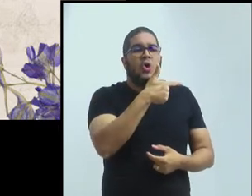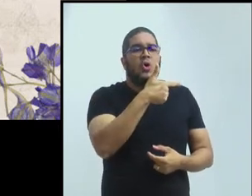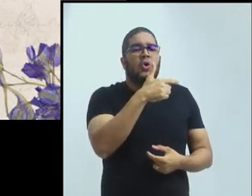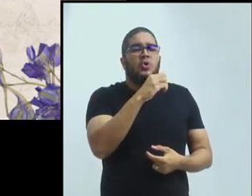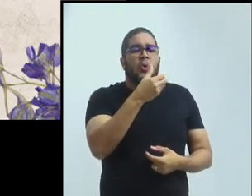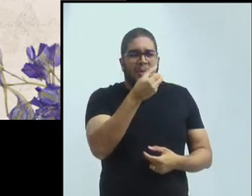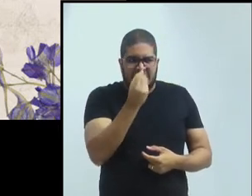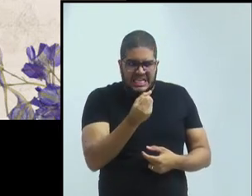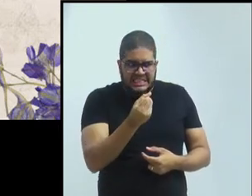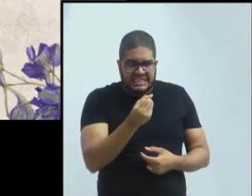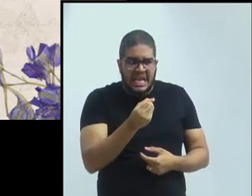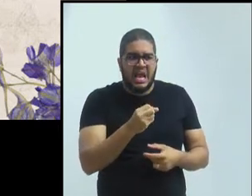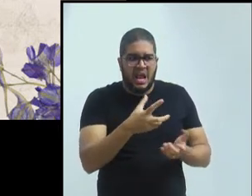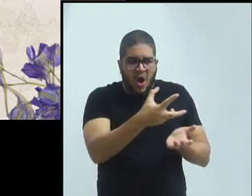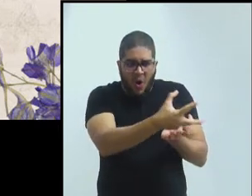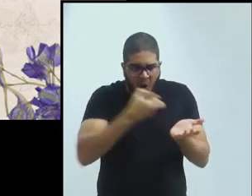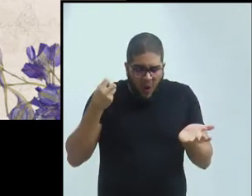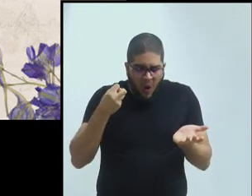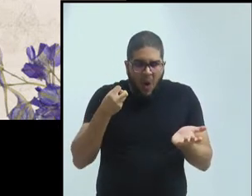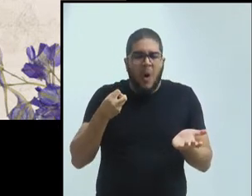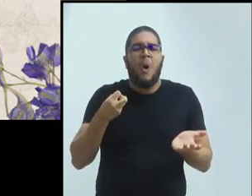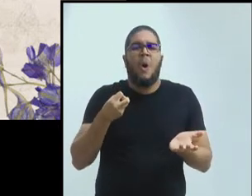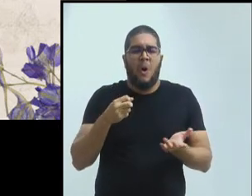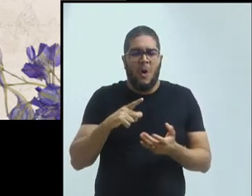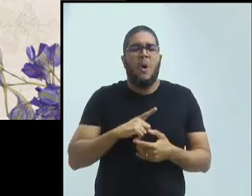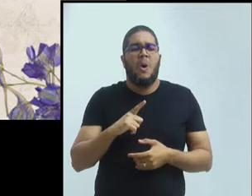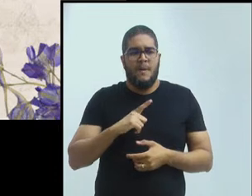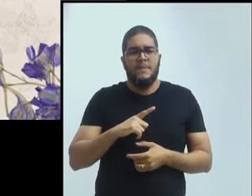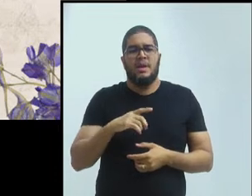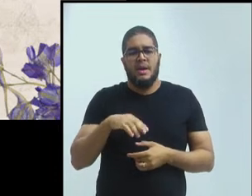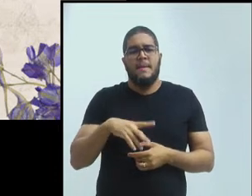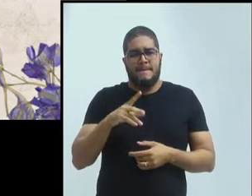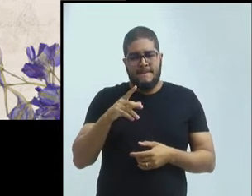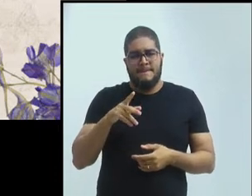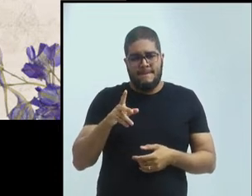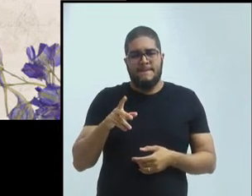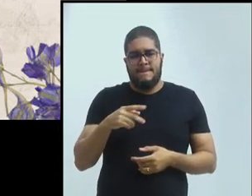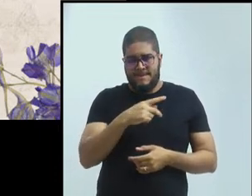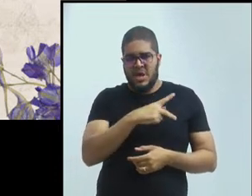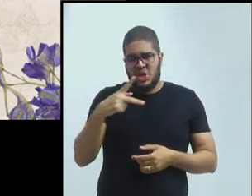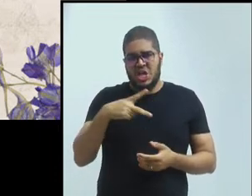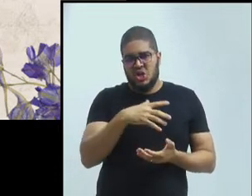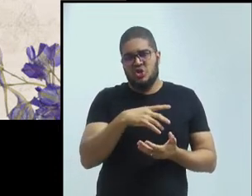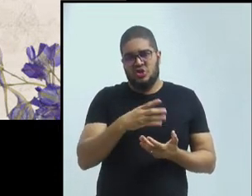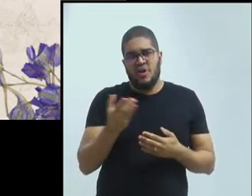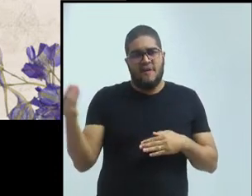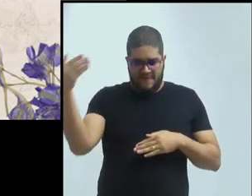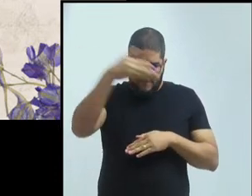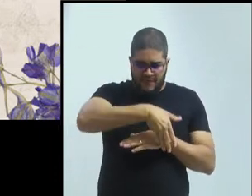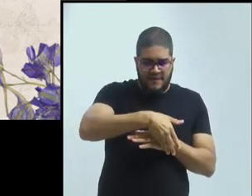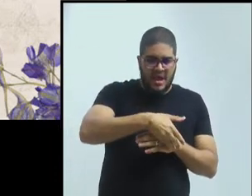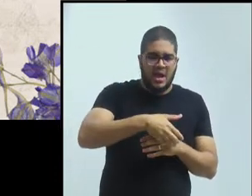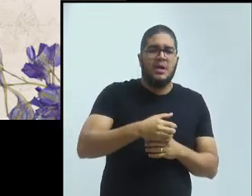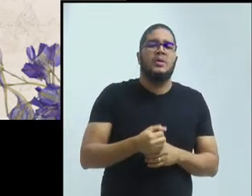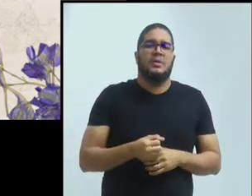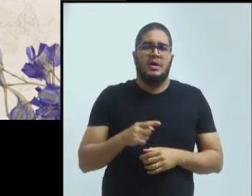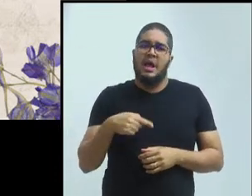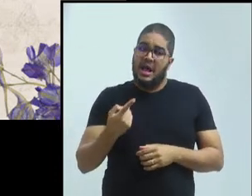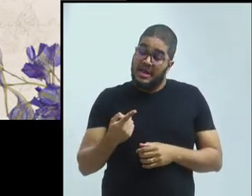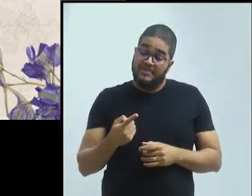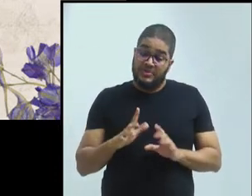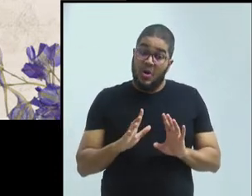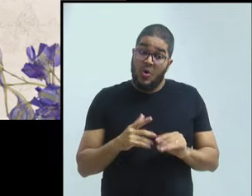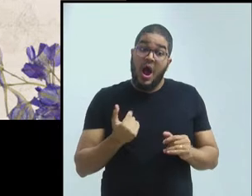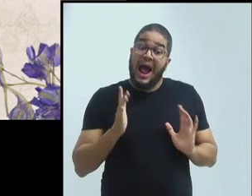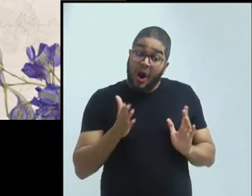depois o desastre maior. E o item C, projetos de pesquisa do programa sediados